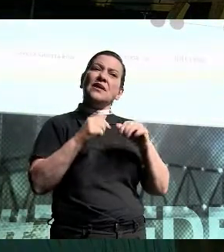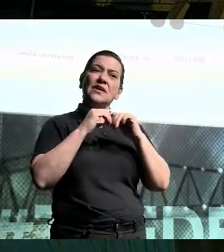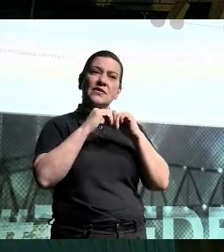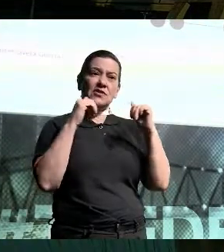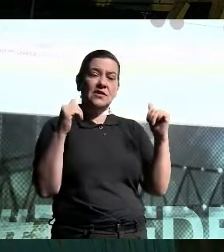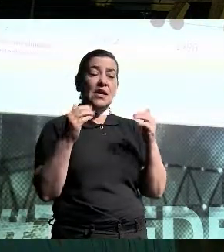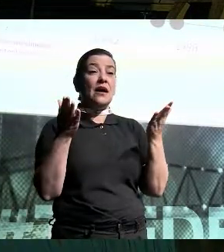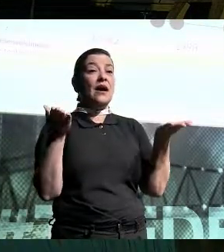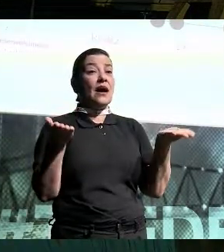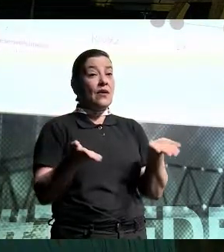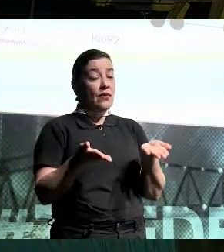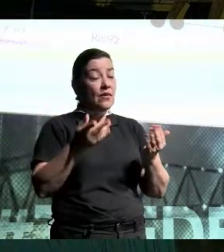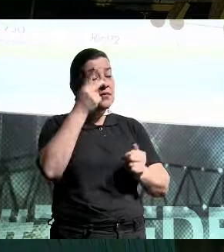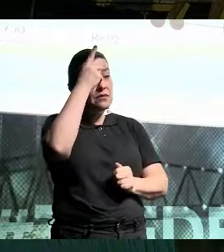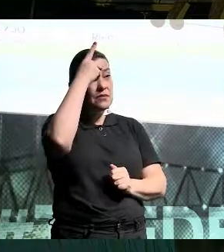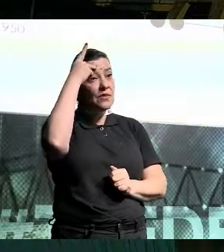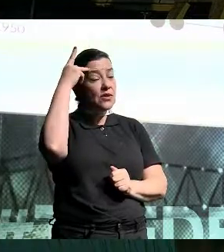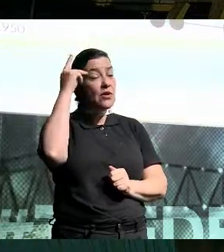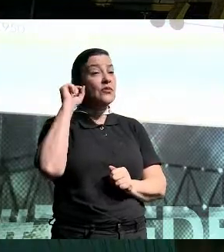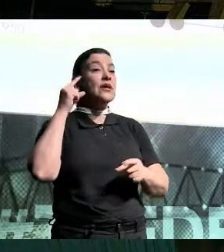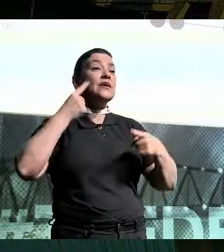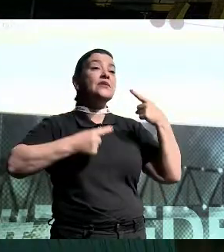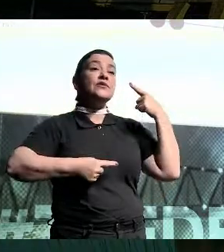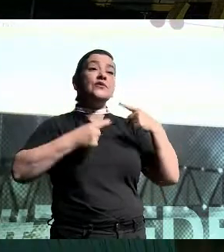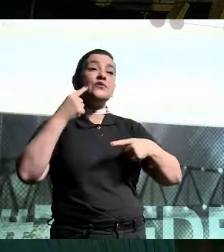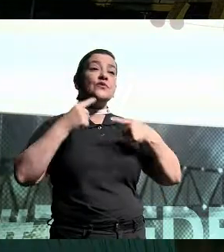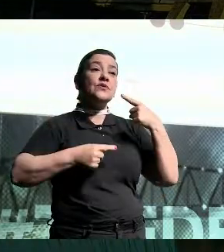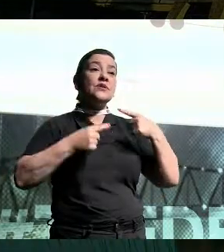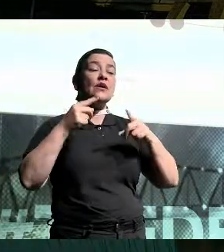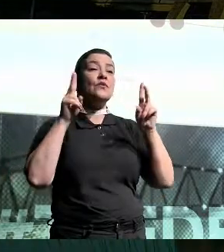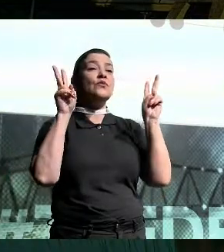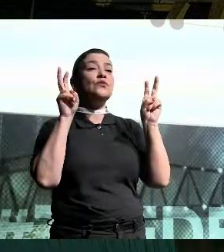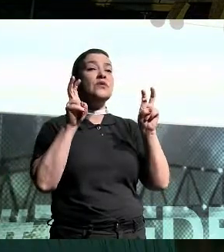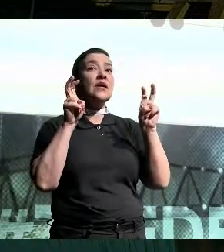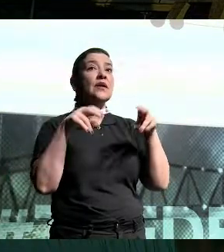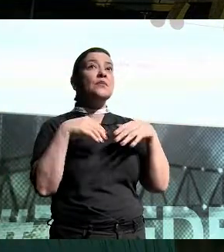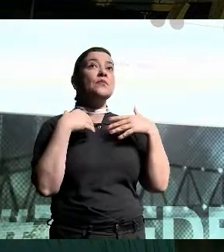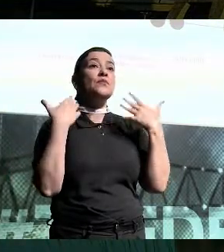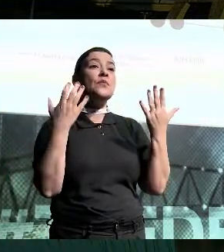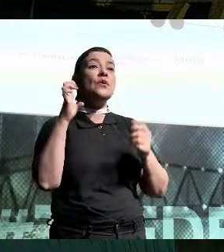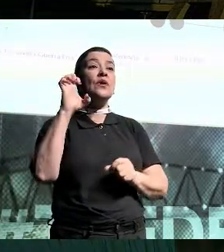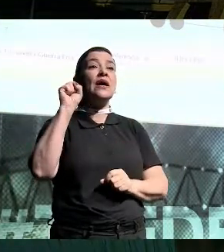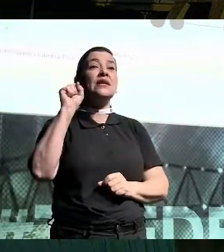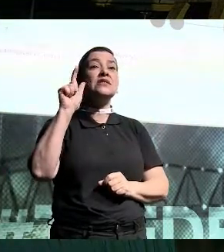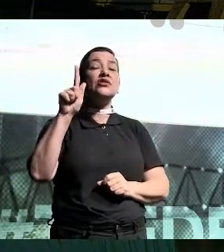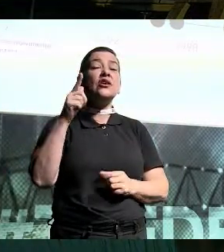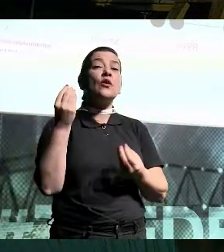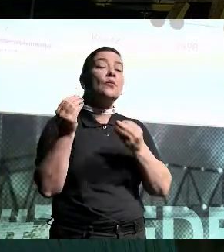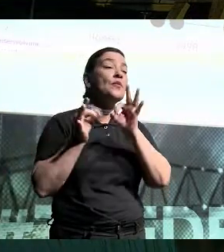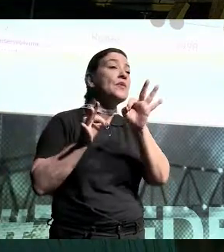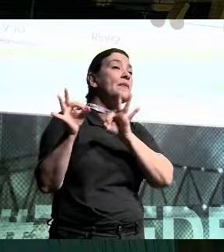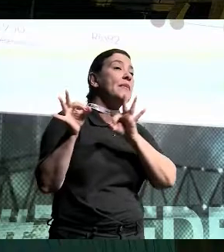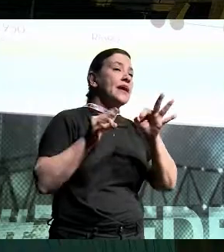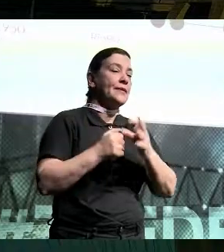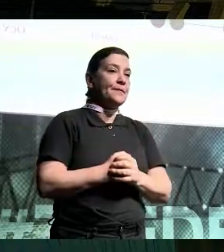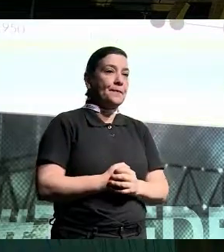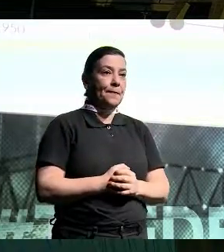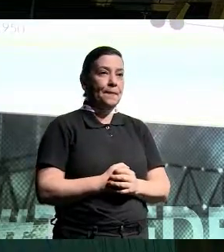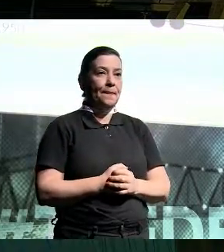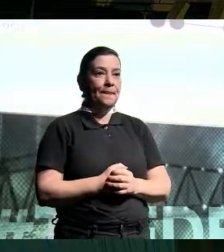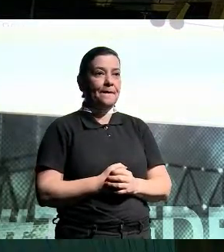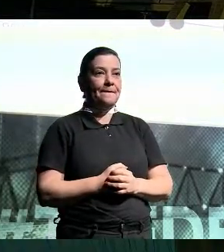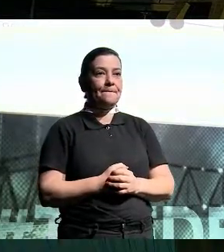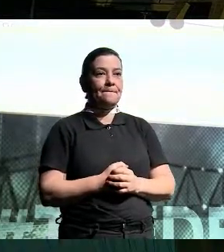agora essas pessoas entram na discussão sobre onde é que estamos no SG e como é que faremos isso. Bom,